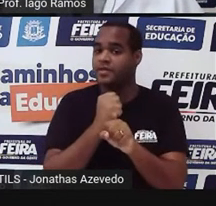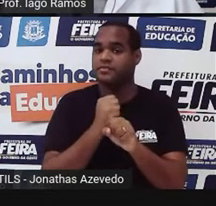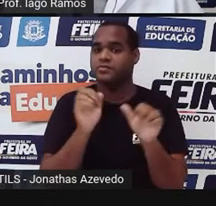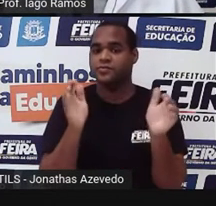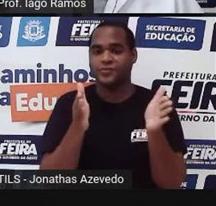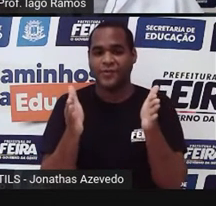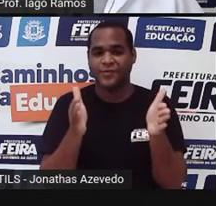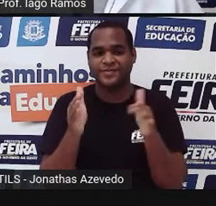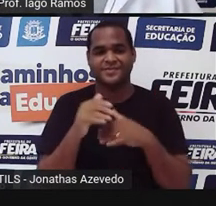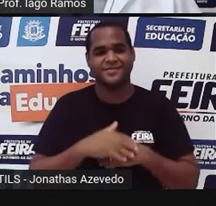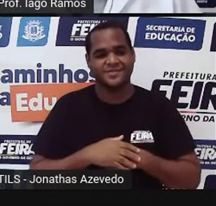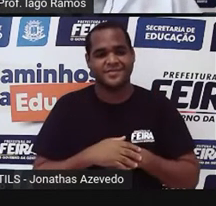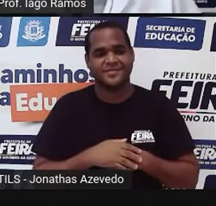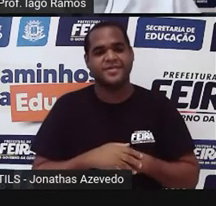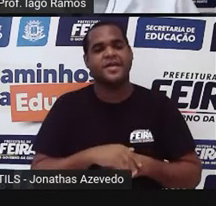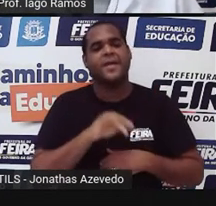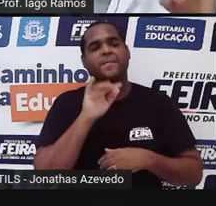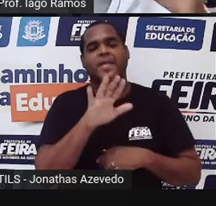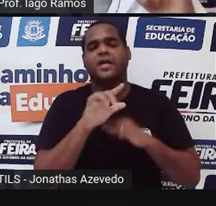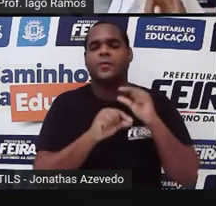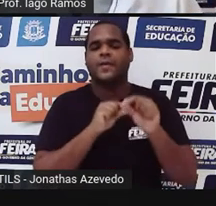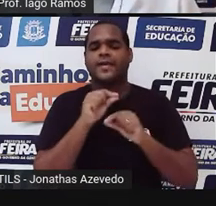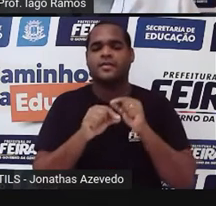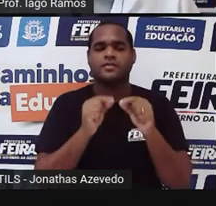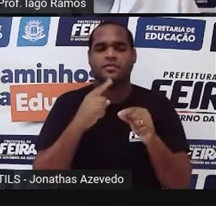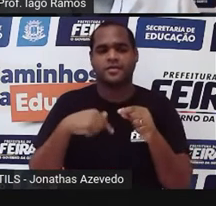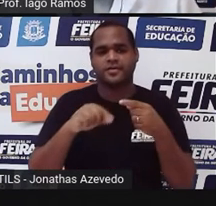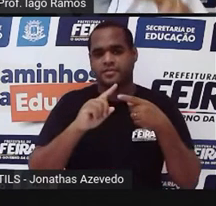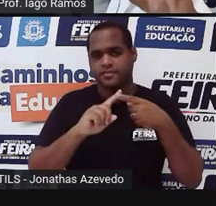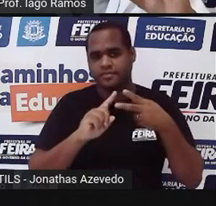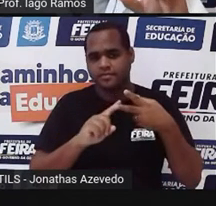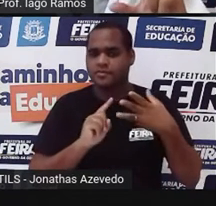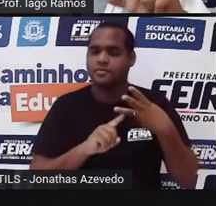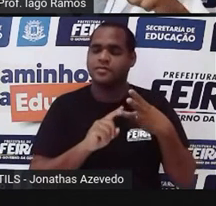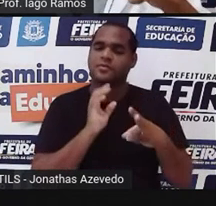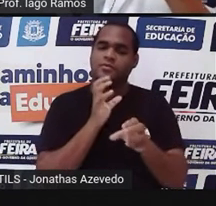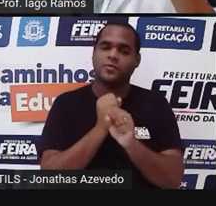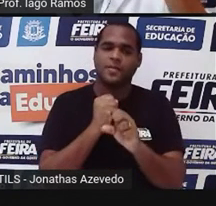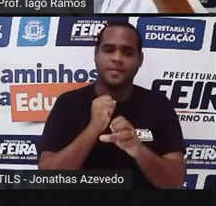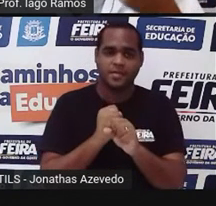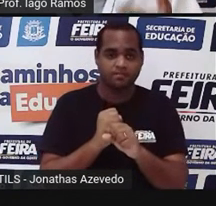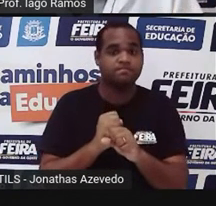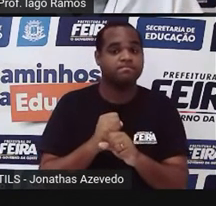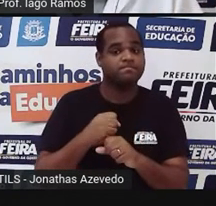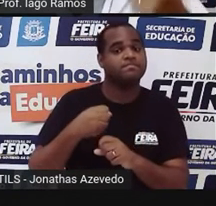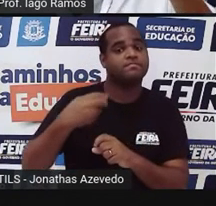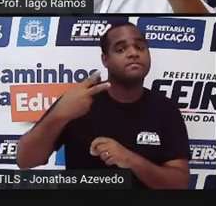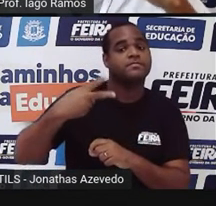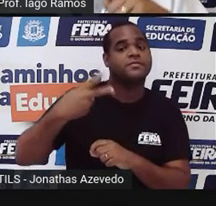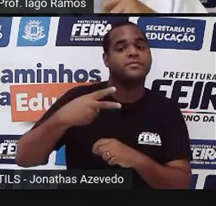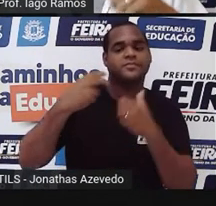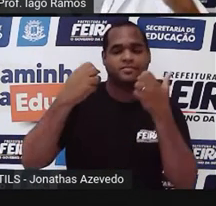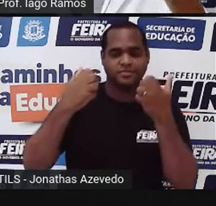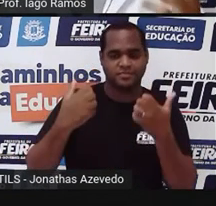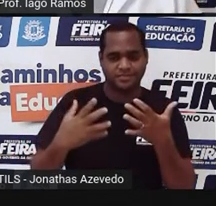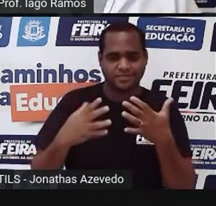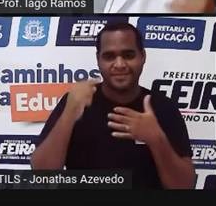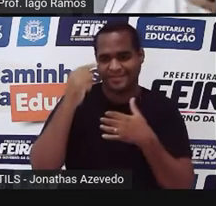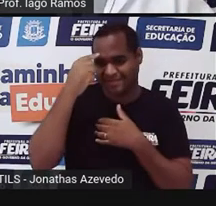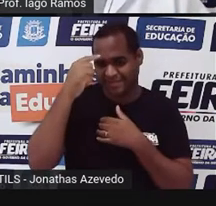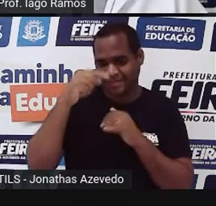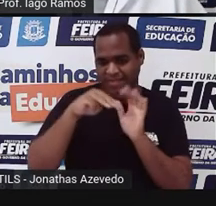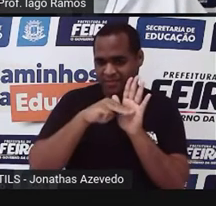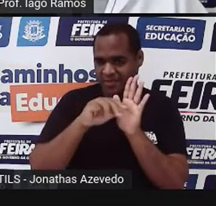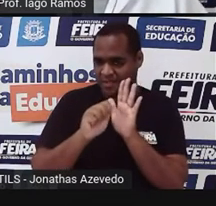Mas, o que a gente vai fazer agora com esse total? É o segundo passo para o cálculo da